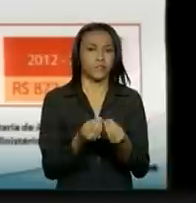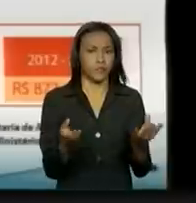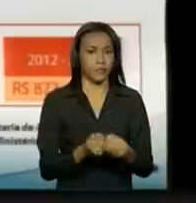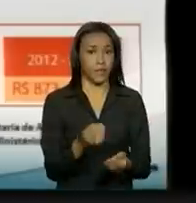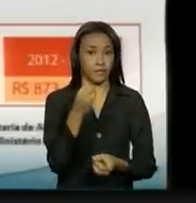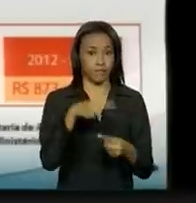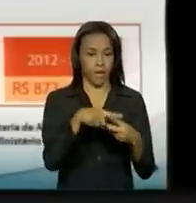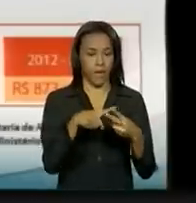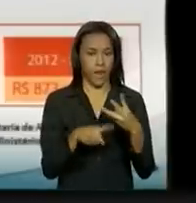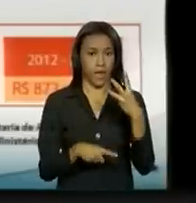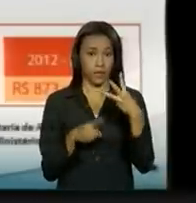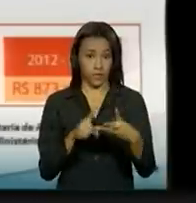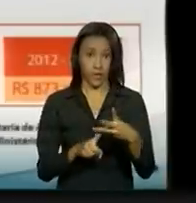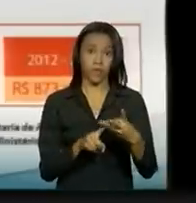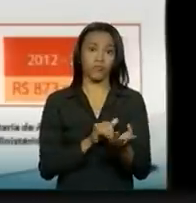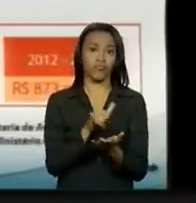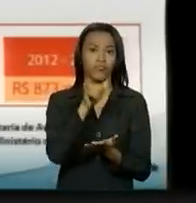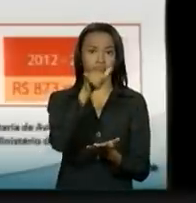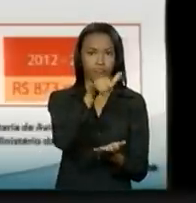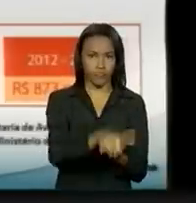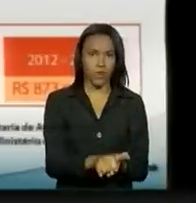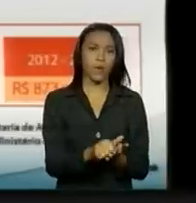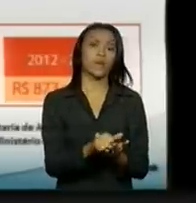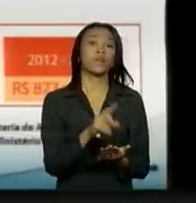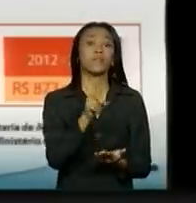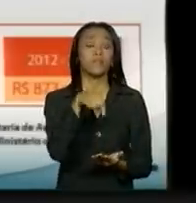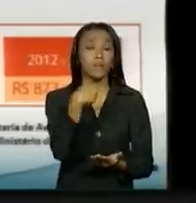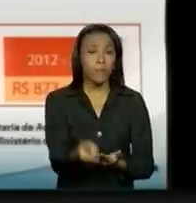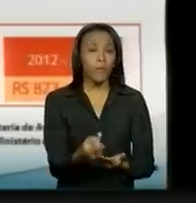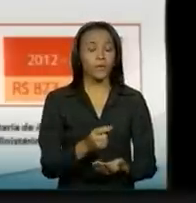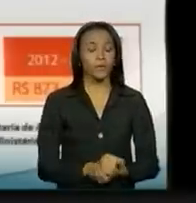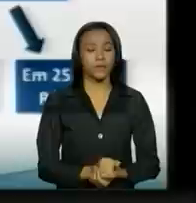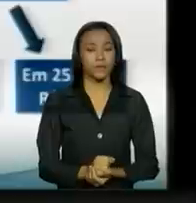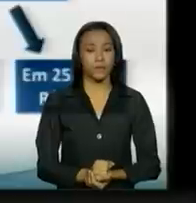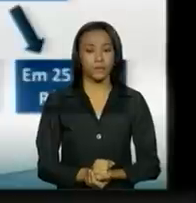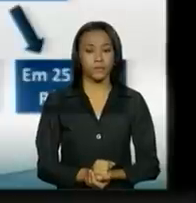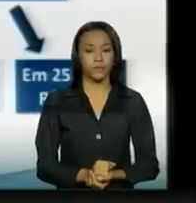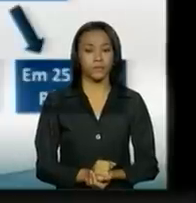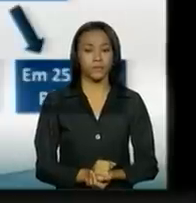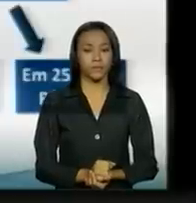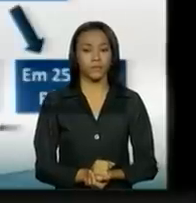aeroportos. Foi o primeiro passo. Em seguida, passa adiante.